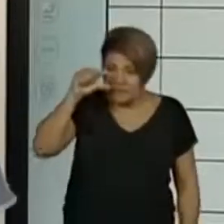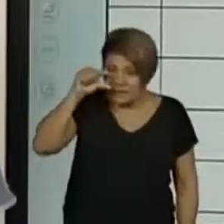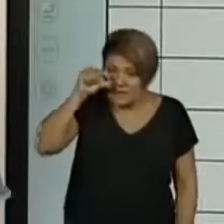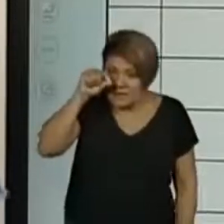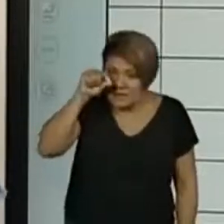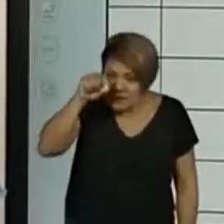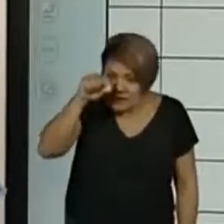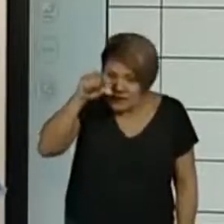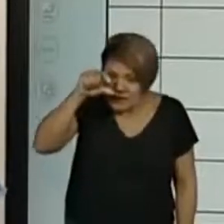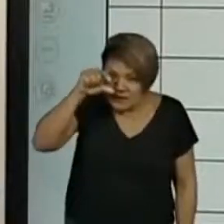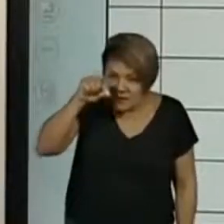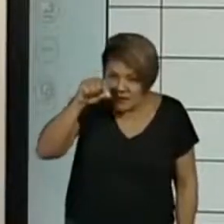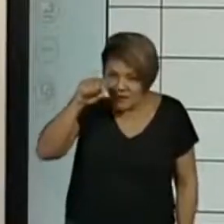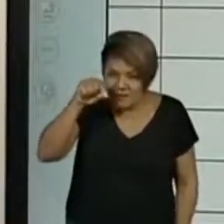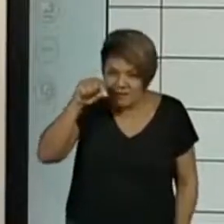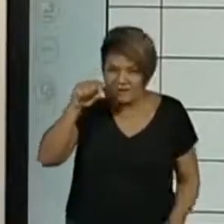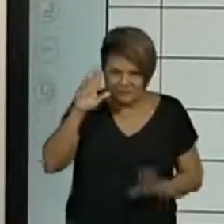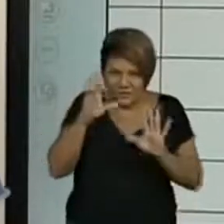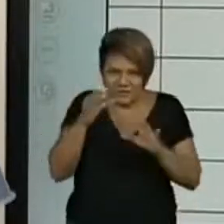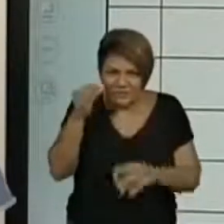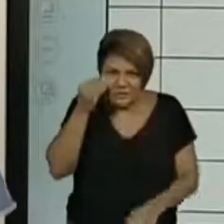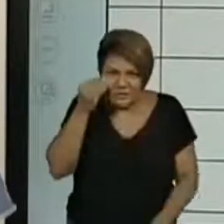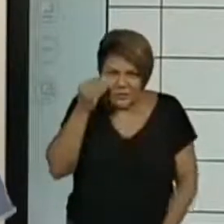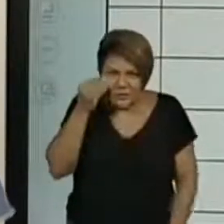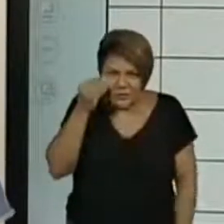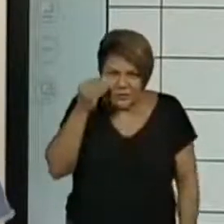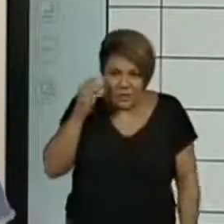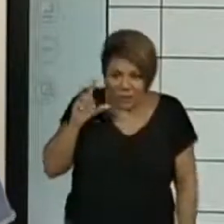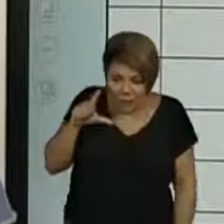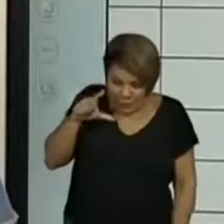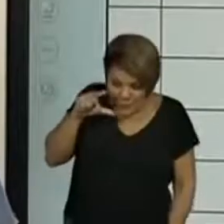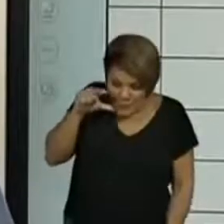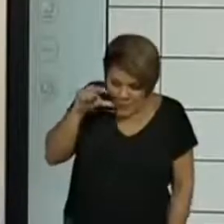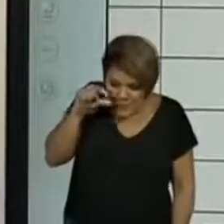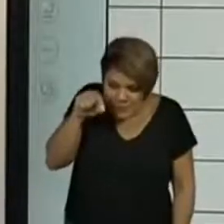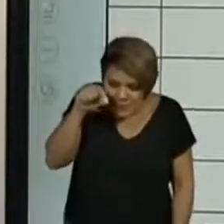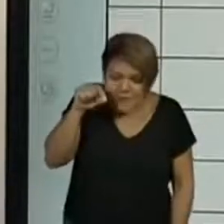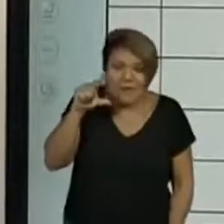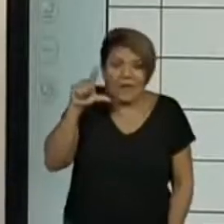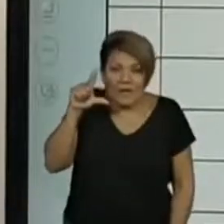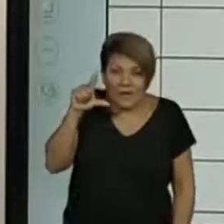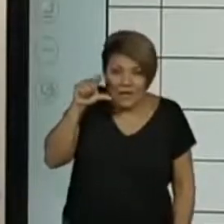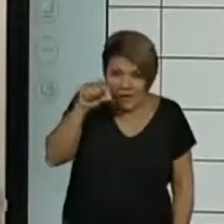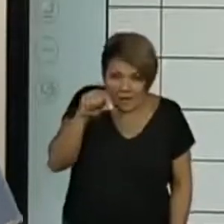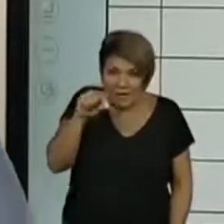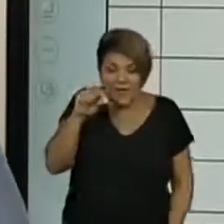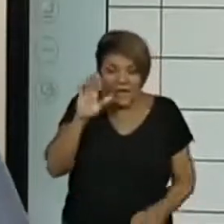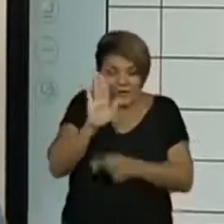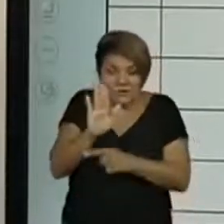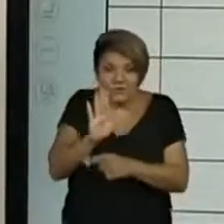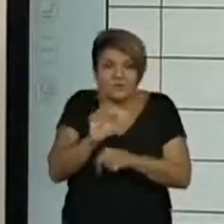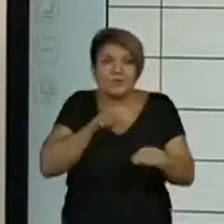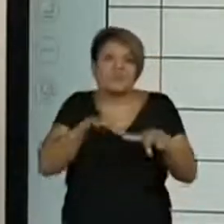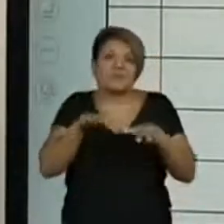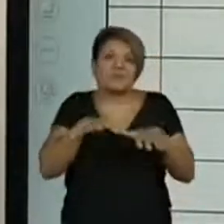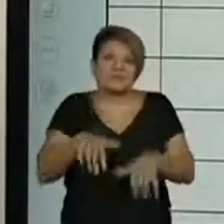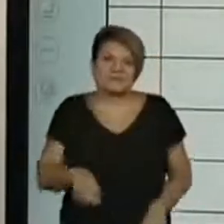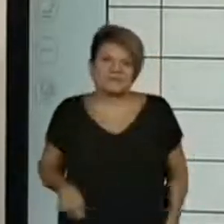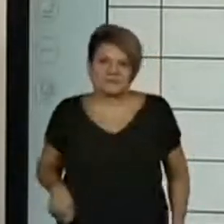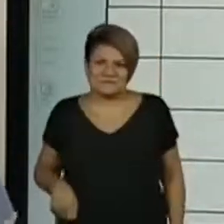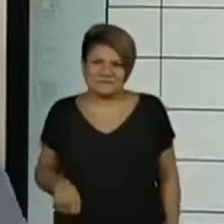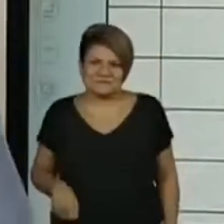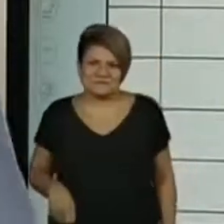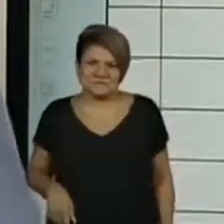bem pequenininha? Vocês já tentaram? Então, a unha ajuda a gente. Olha que bacana.